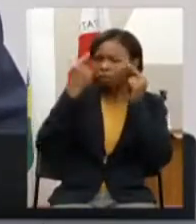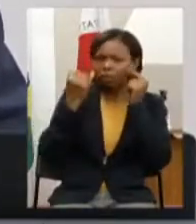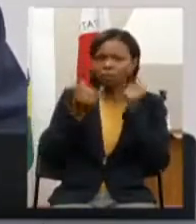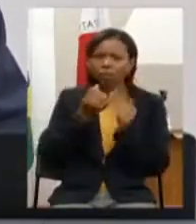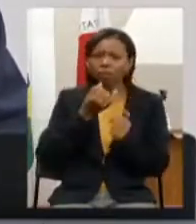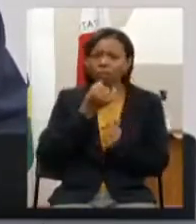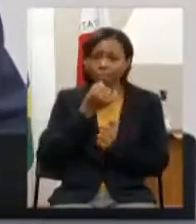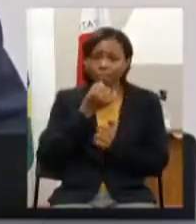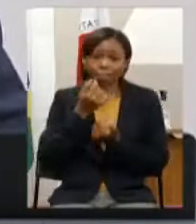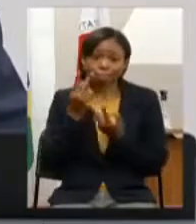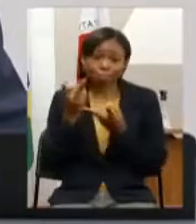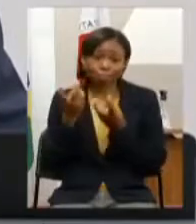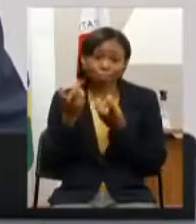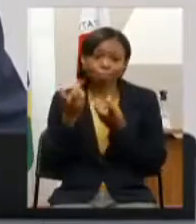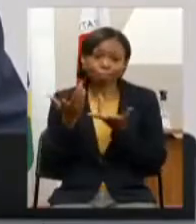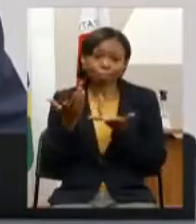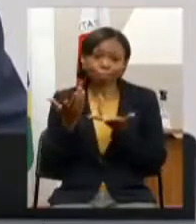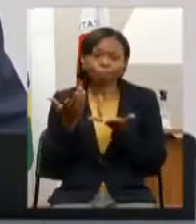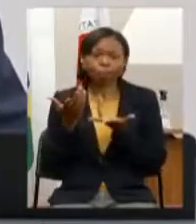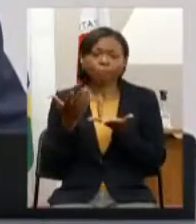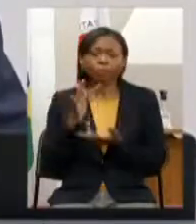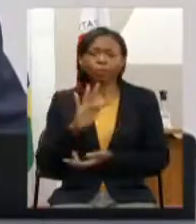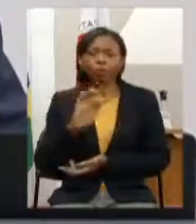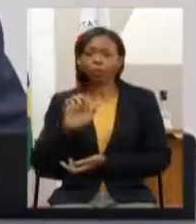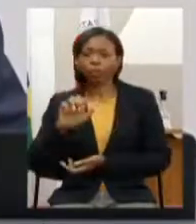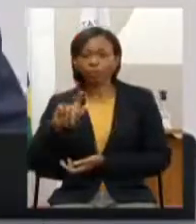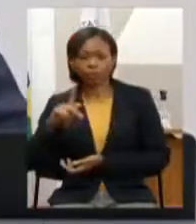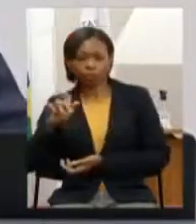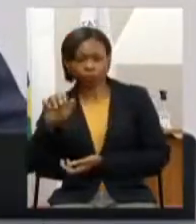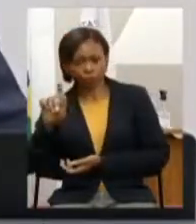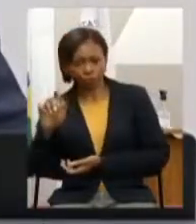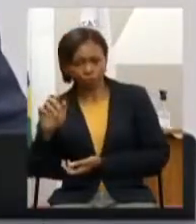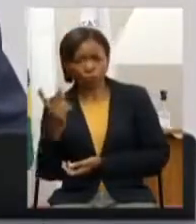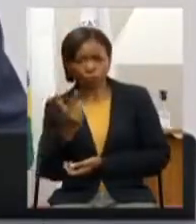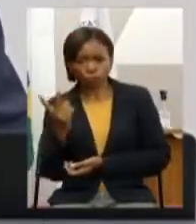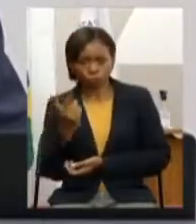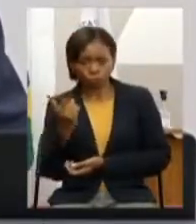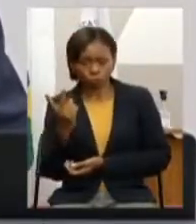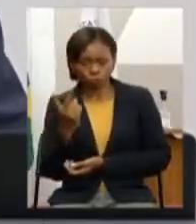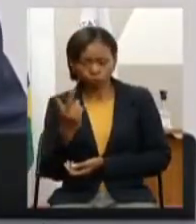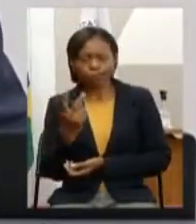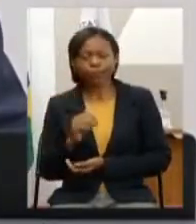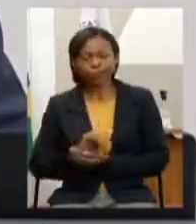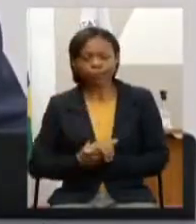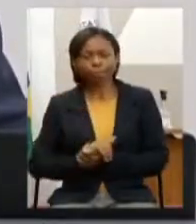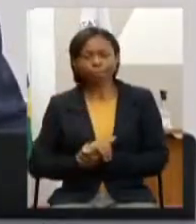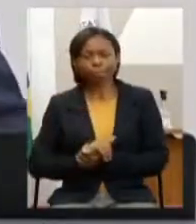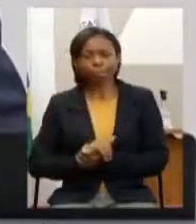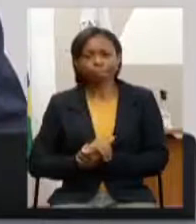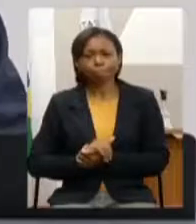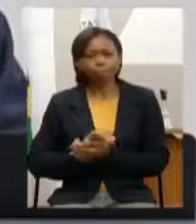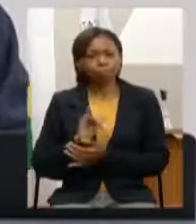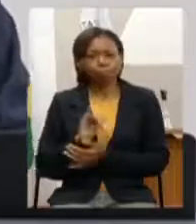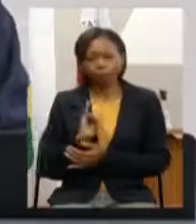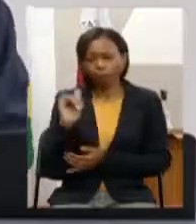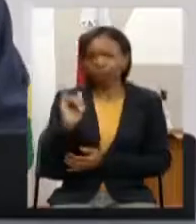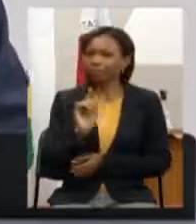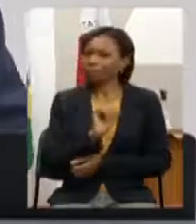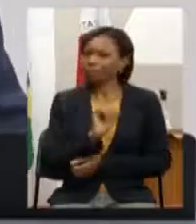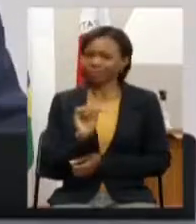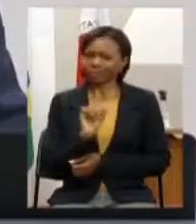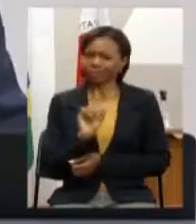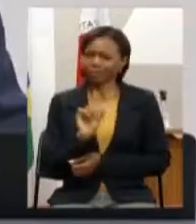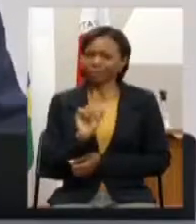então ao Felipe Magno ao Felipe Ferreira repito não teria essa mensagem não é para vocês